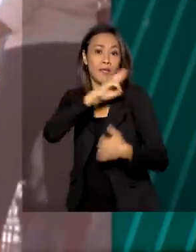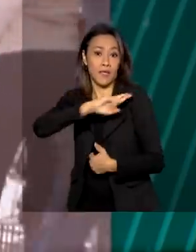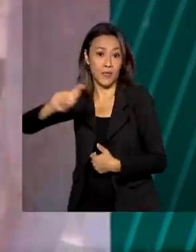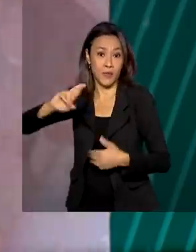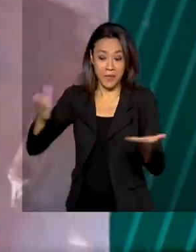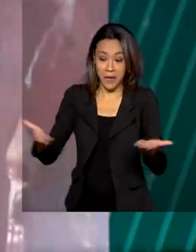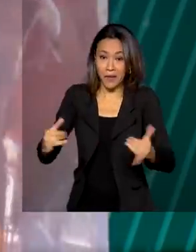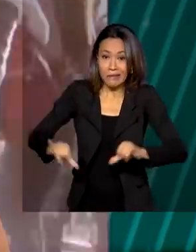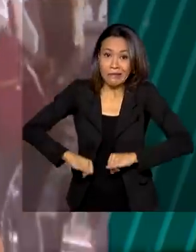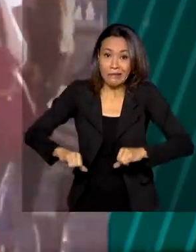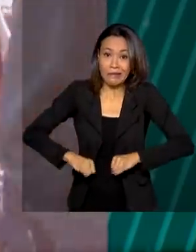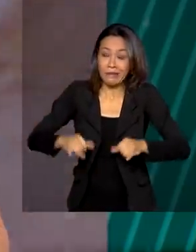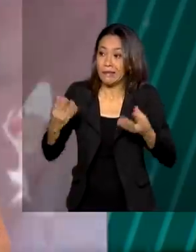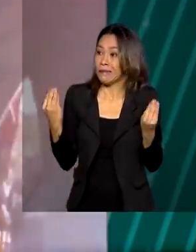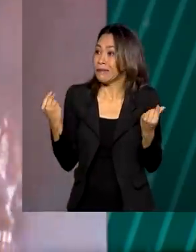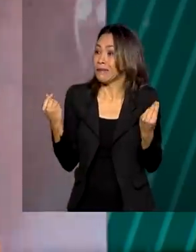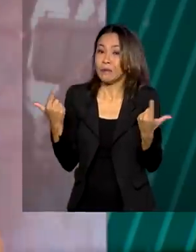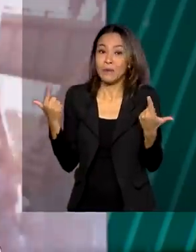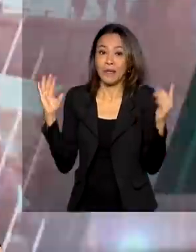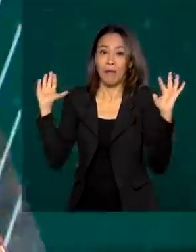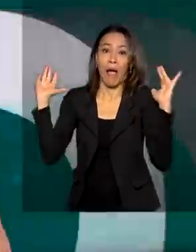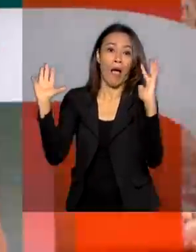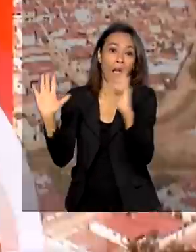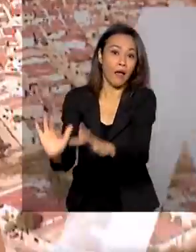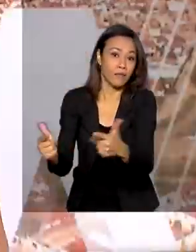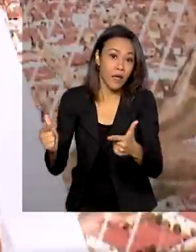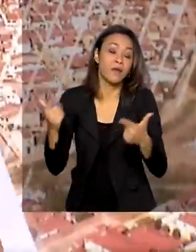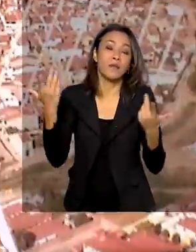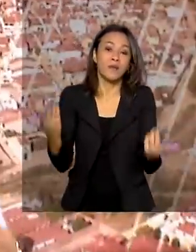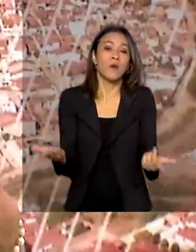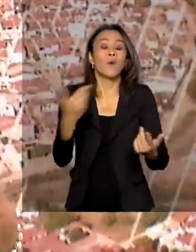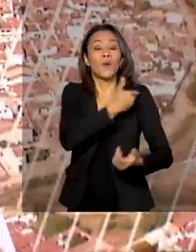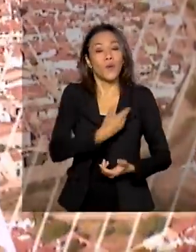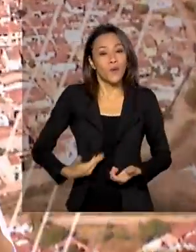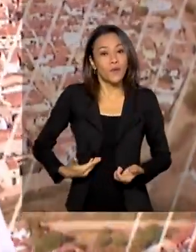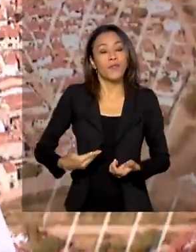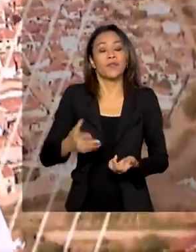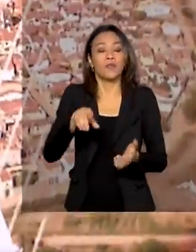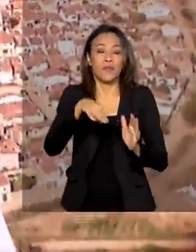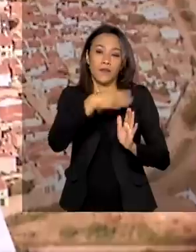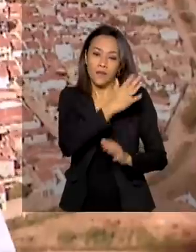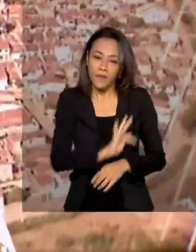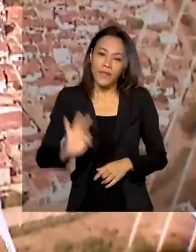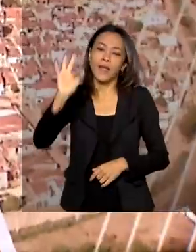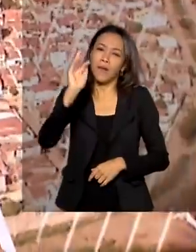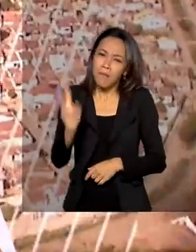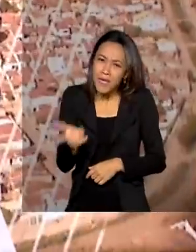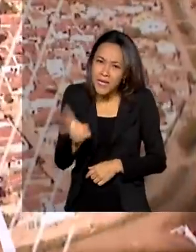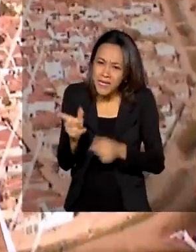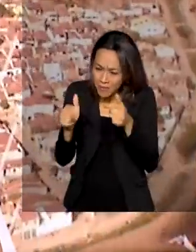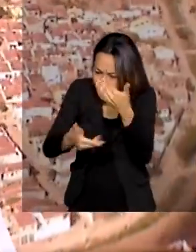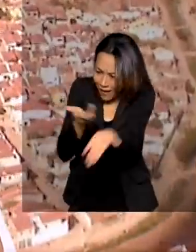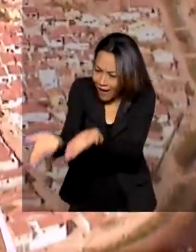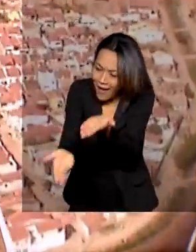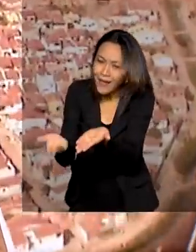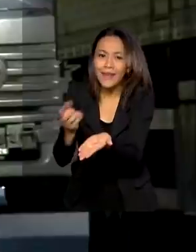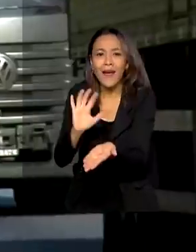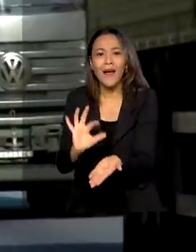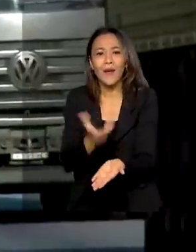distribuição dos alimentos marca o início de um programa do governo federal para que essa mesma ação aconteça em todo o país.